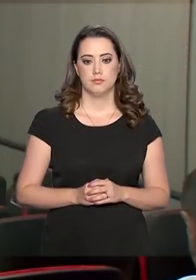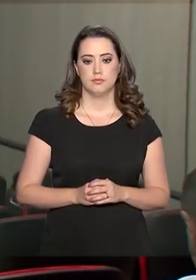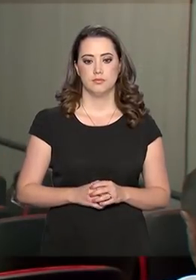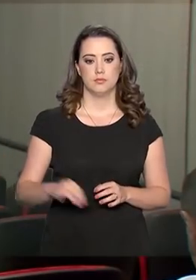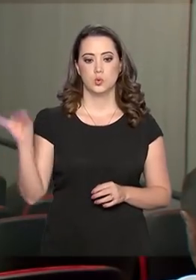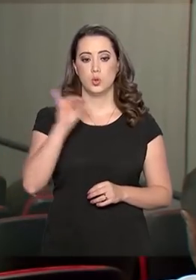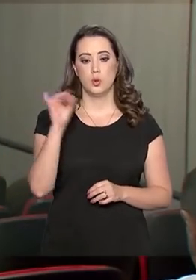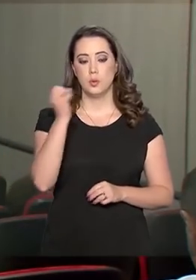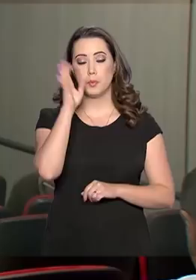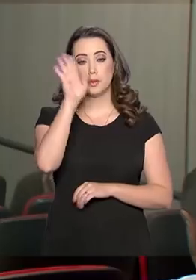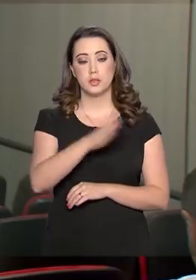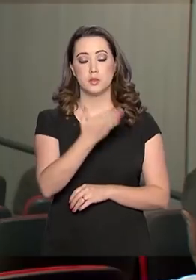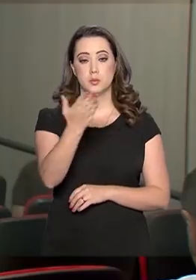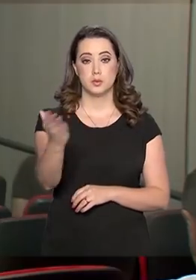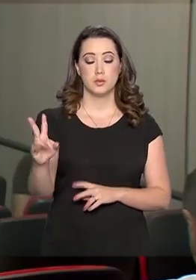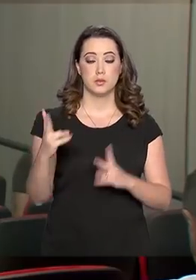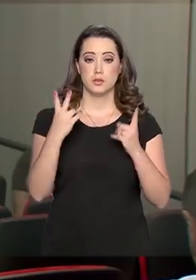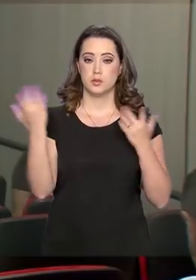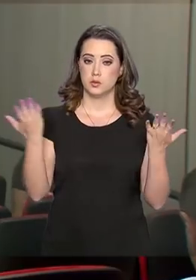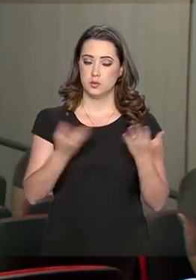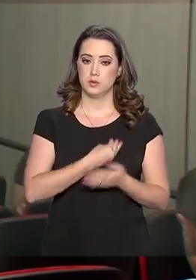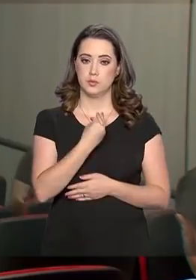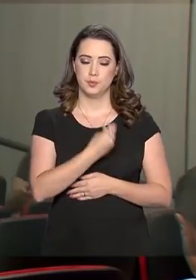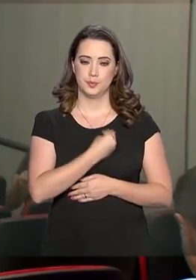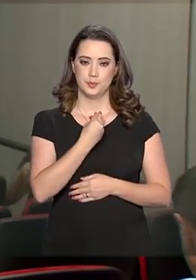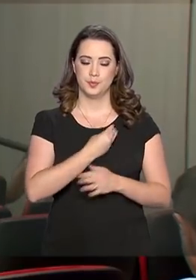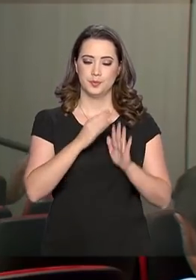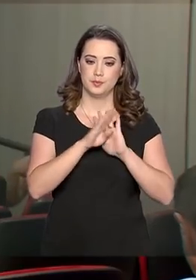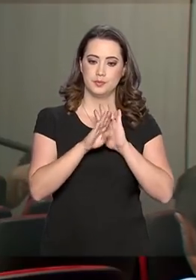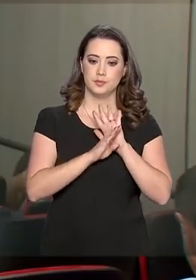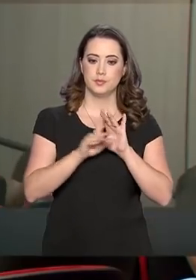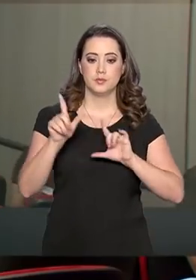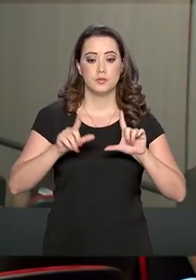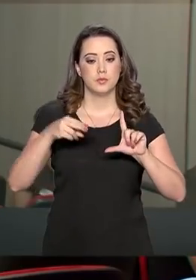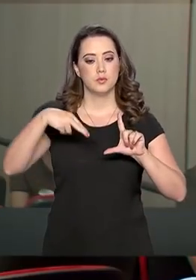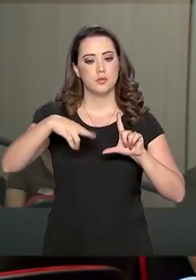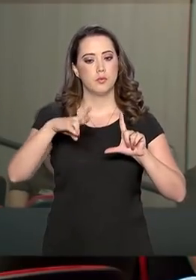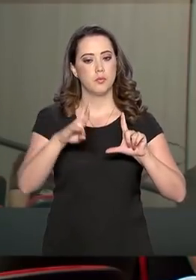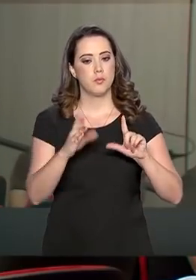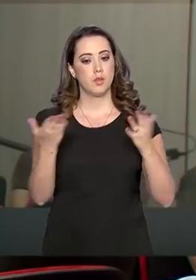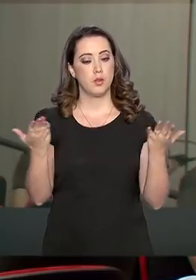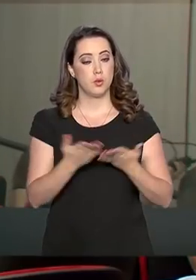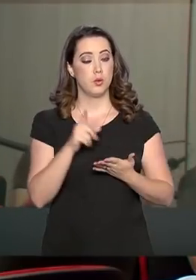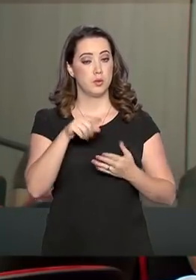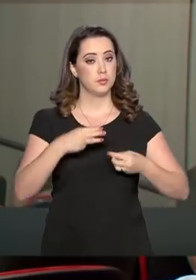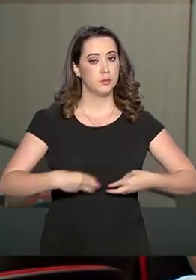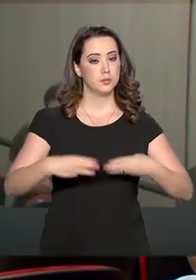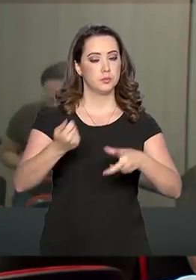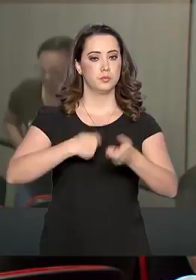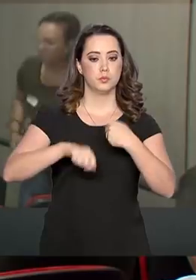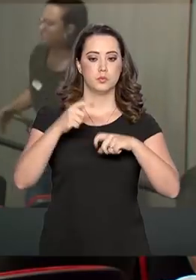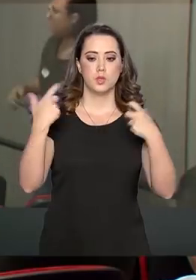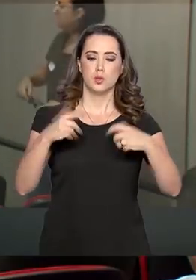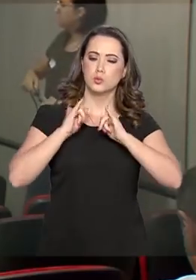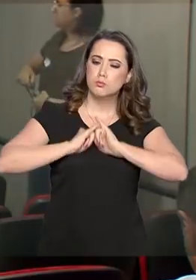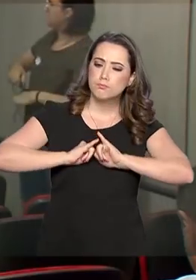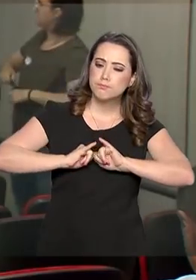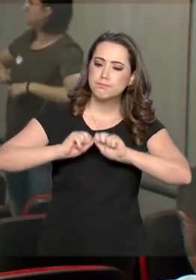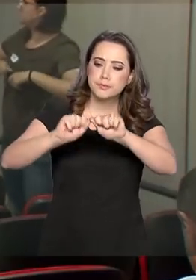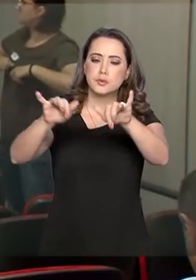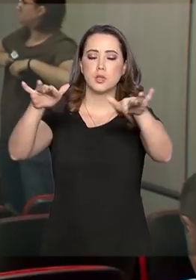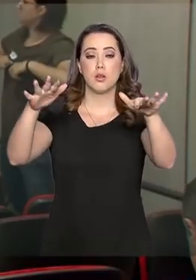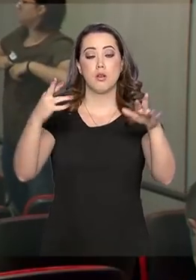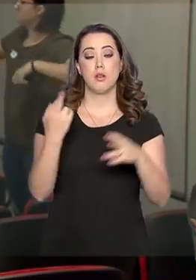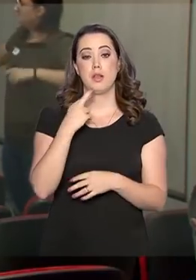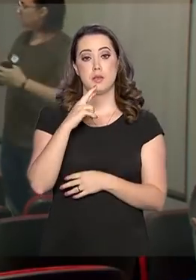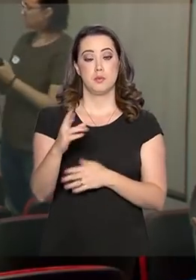Olá, boa tarde para você que acompanha ao vivo a programação da TVNBR. Eu falo aqui do Ministério da Economia, onde foi divulgado agora há